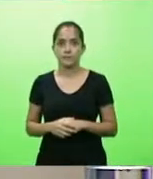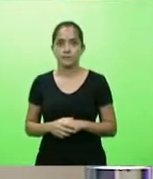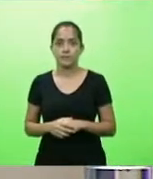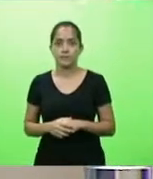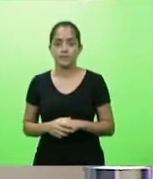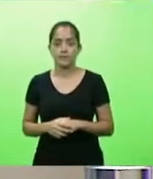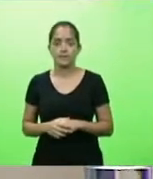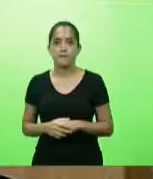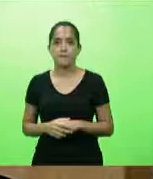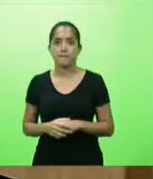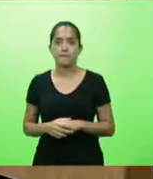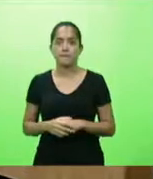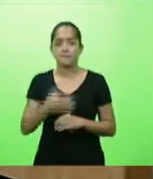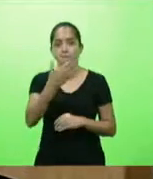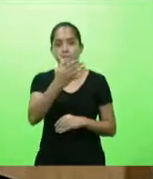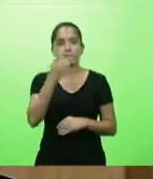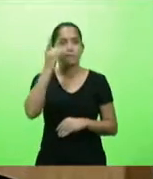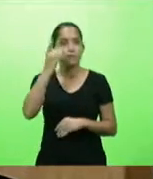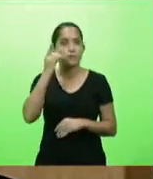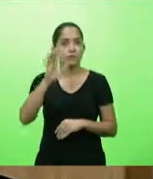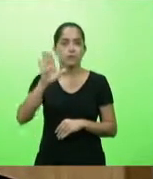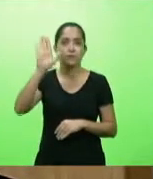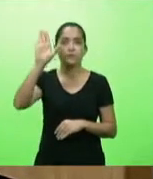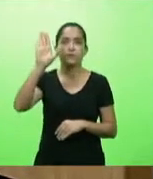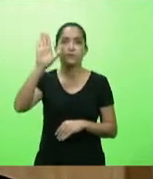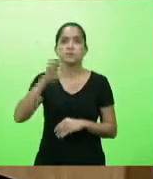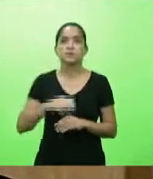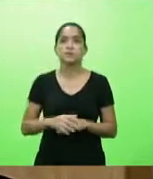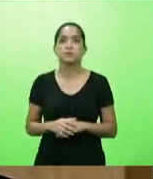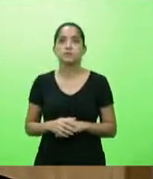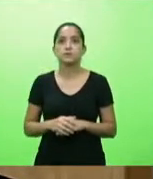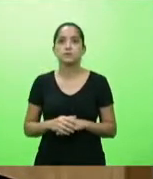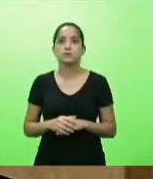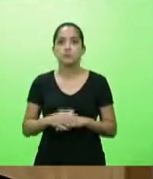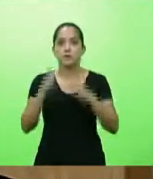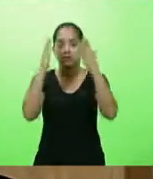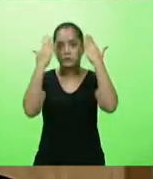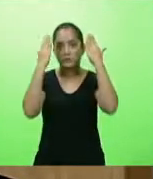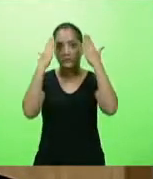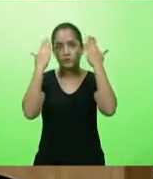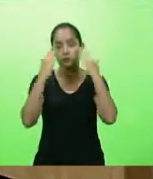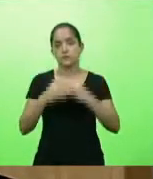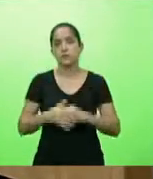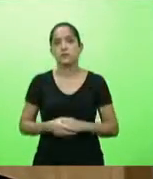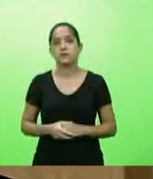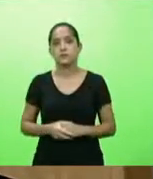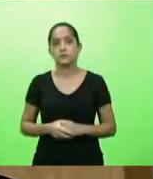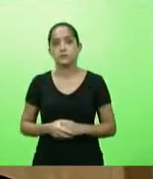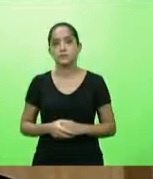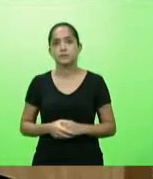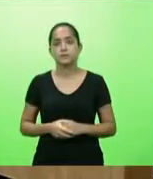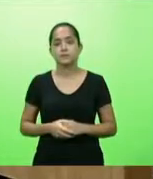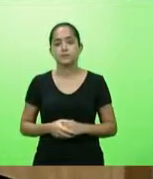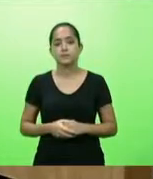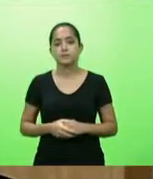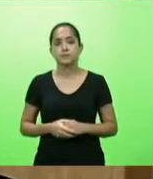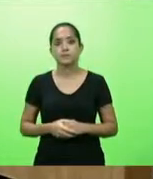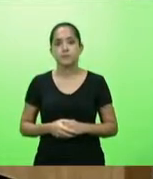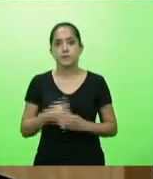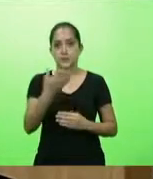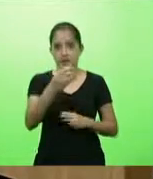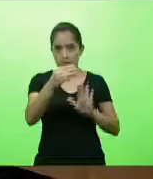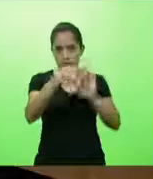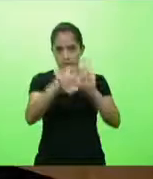Presidente. Com a palavra, deputado José Milton Schaefer, líder de governo. Presidente, essa medida